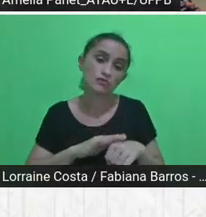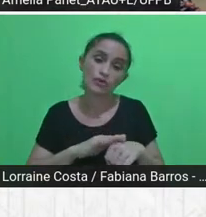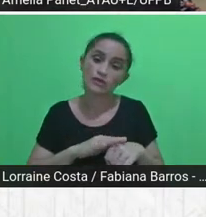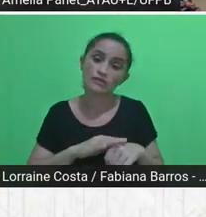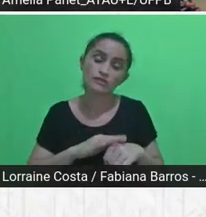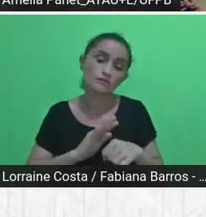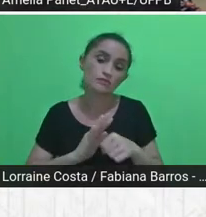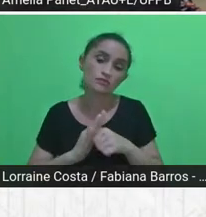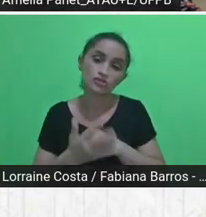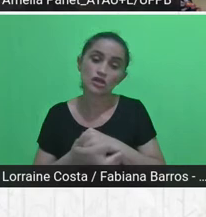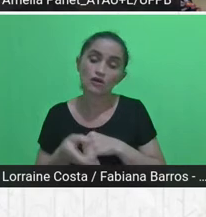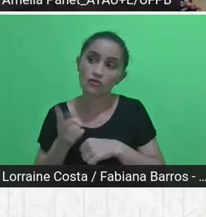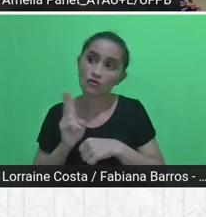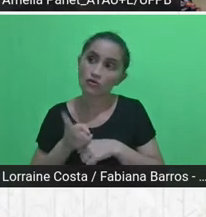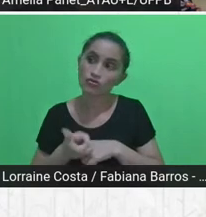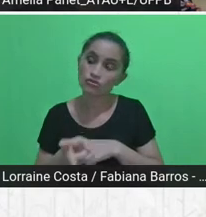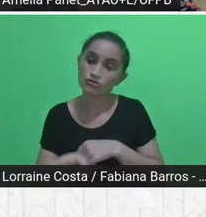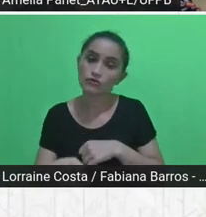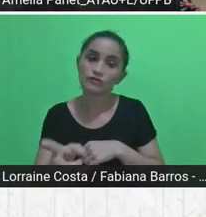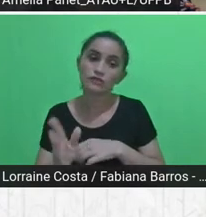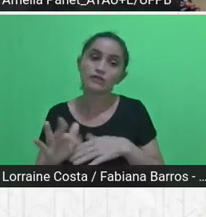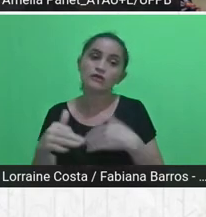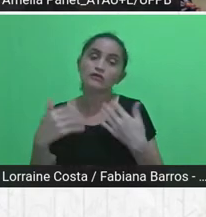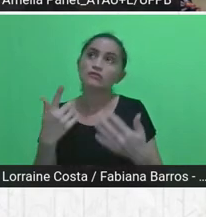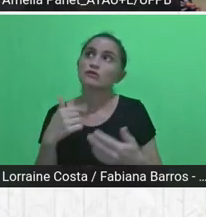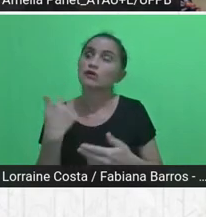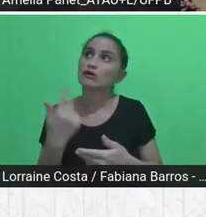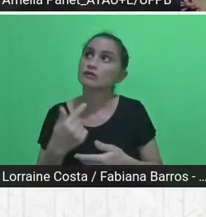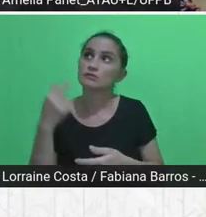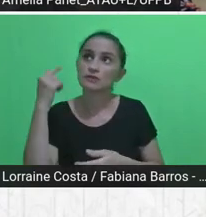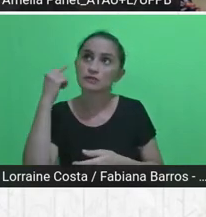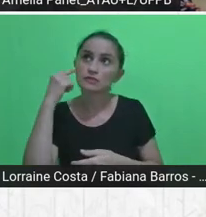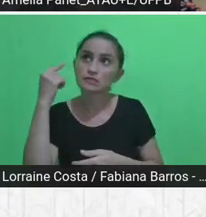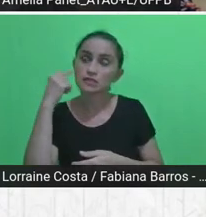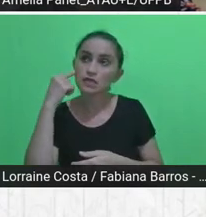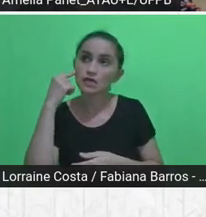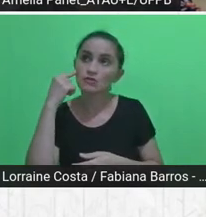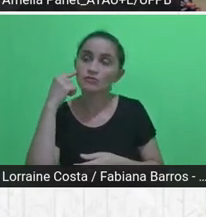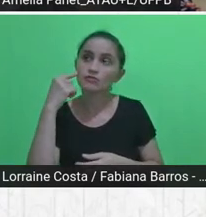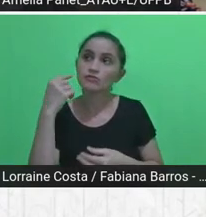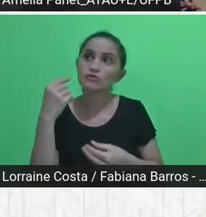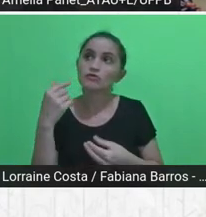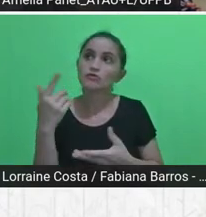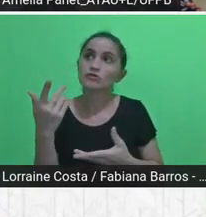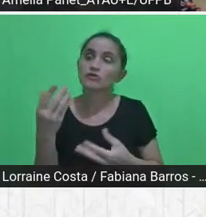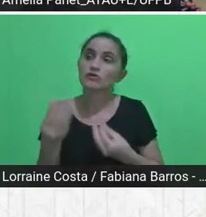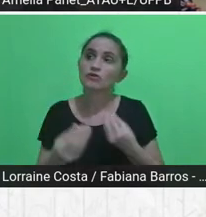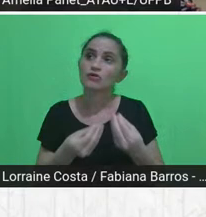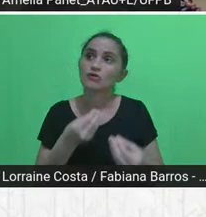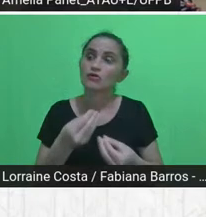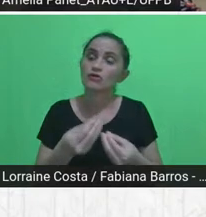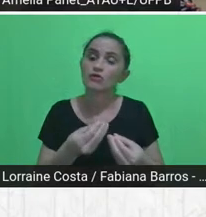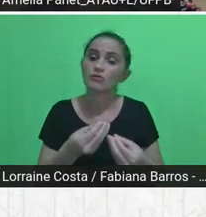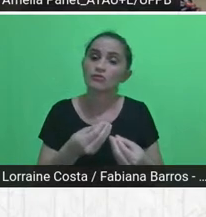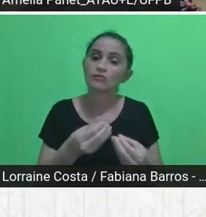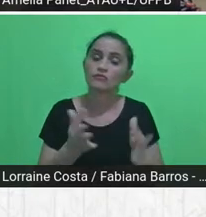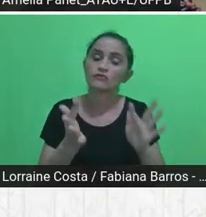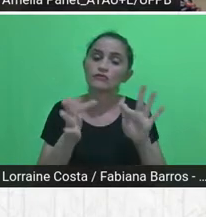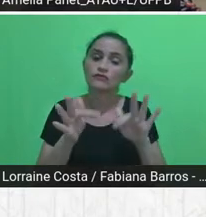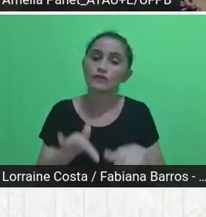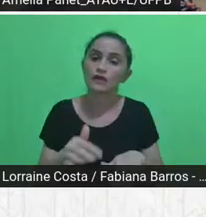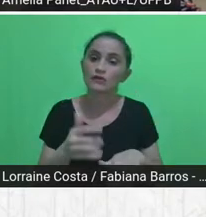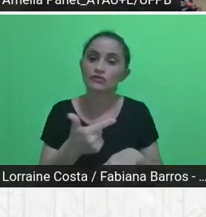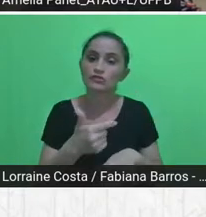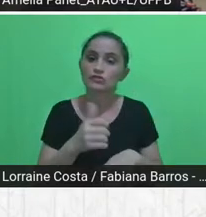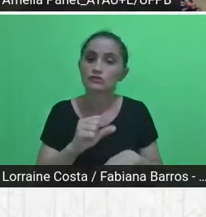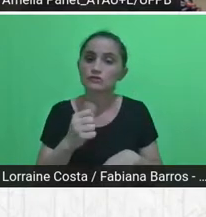começamos a mobilizar de novo os alunos no final de 2020, iniciando, de fato, as disciplinas